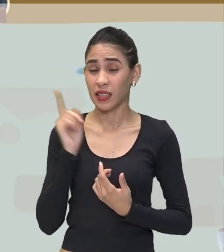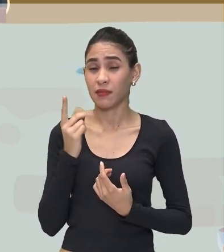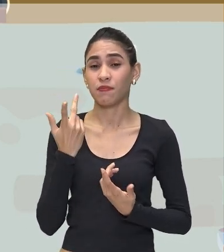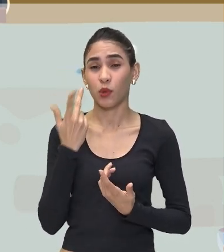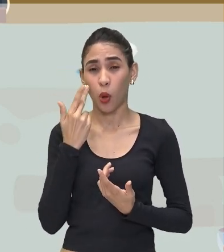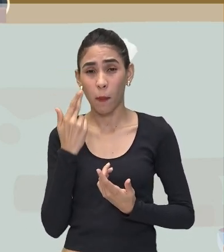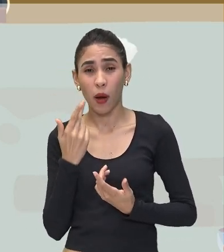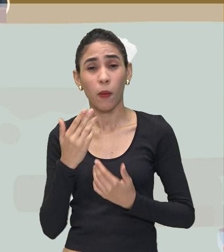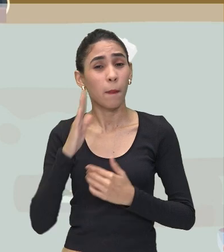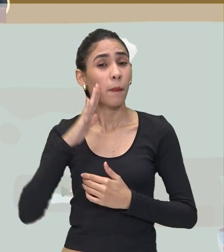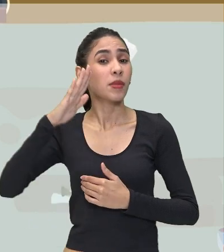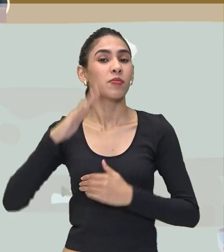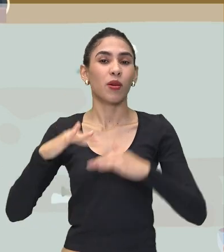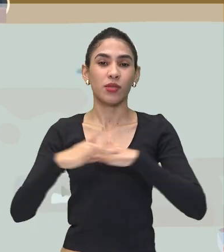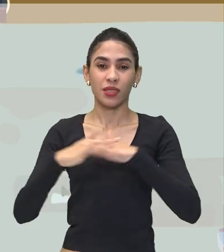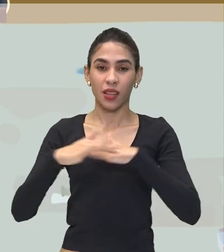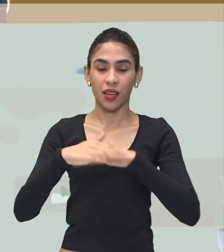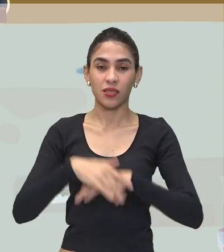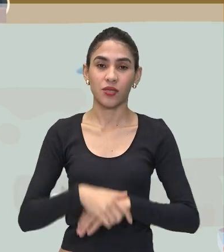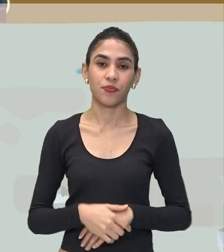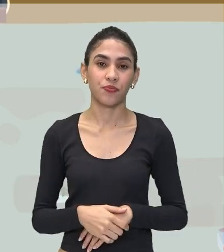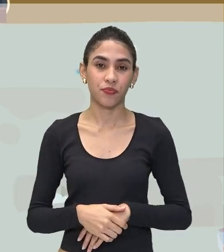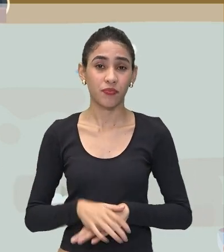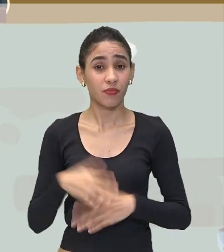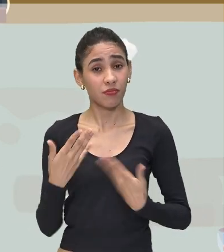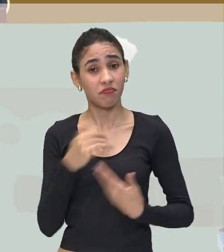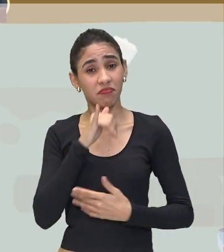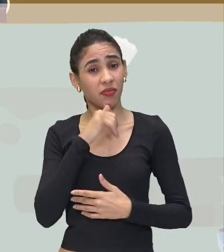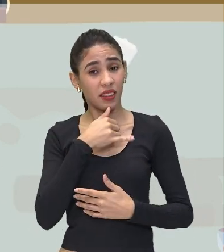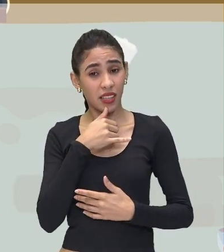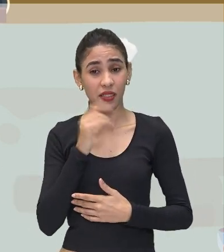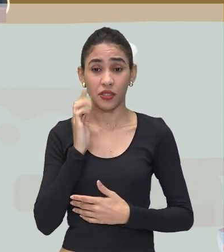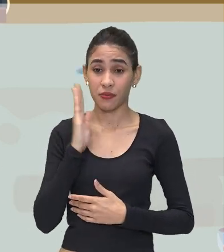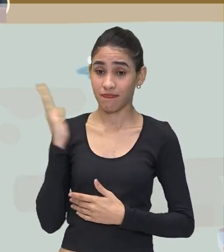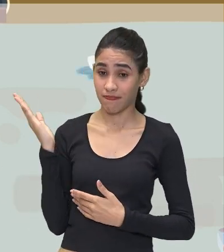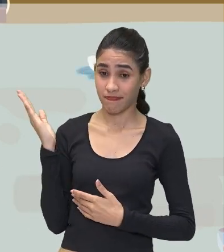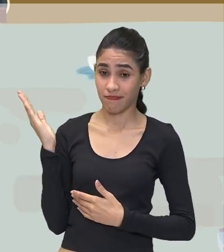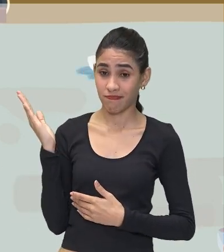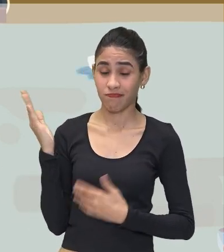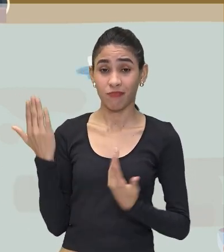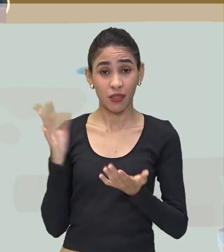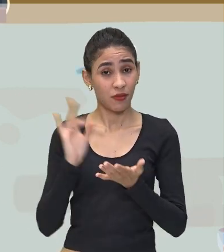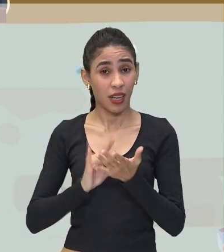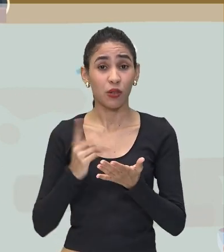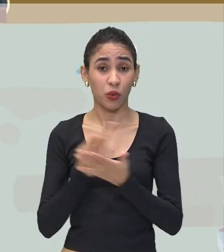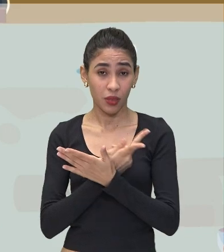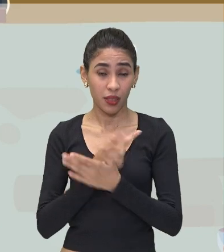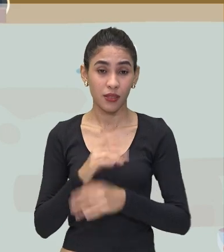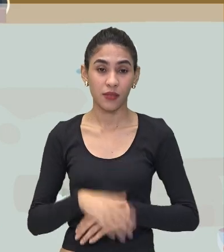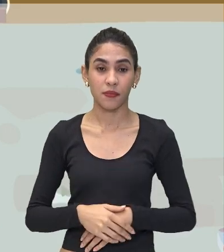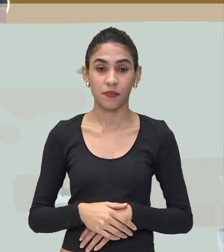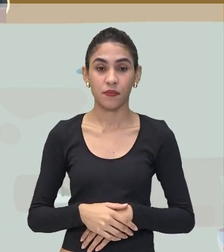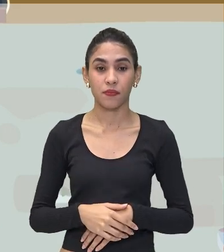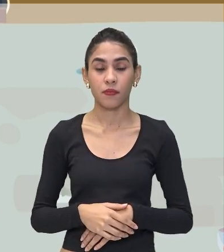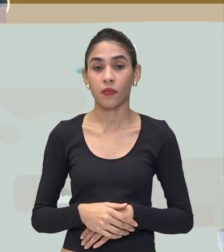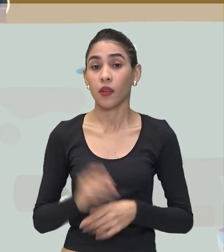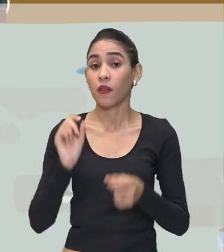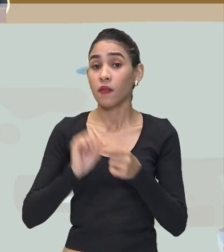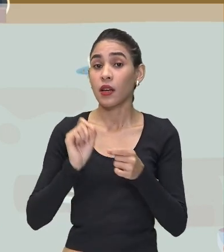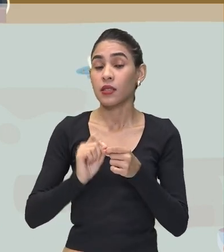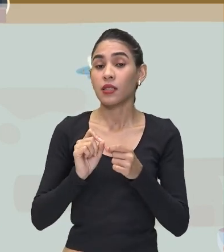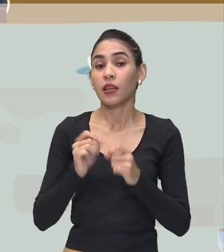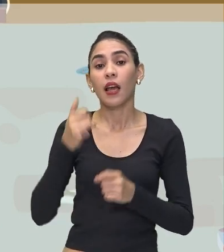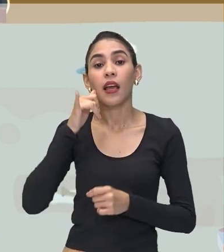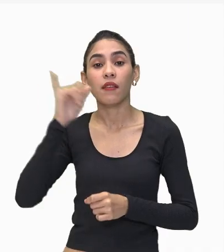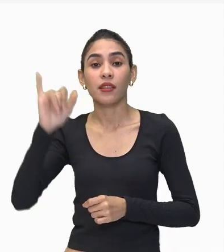áreas urbanas Então é triste A gente vê Mas ela é muito real E aí o que a gente pode fazer Para